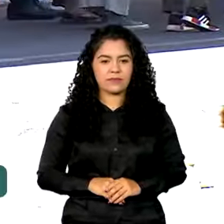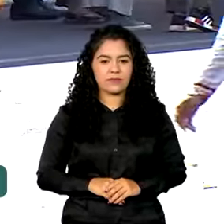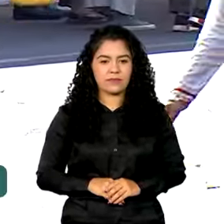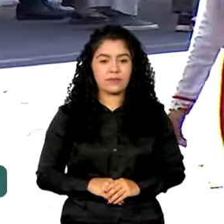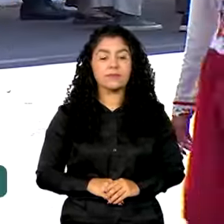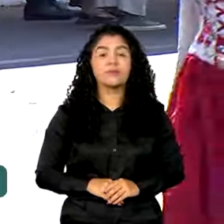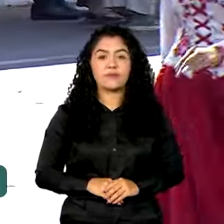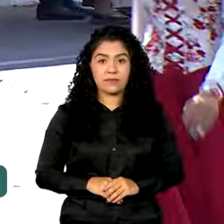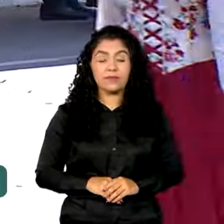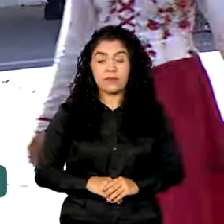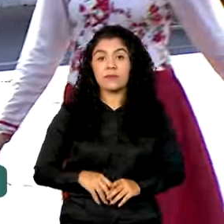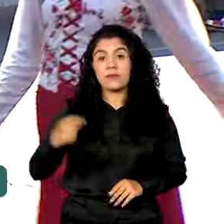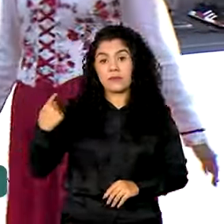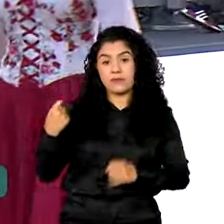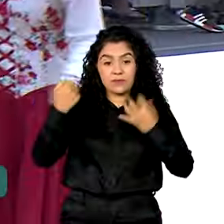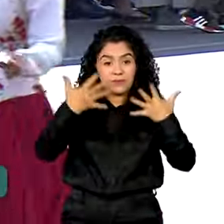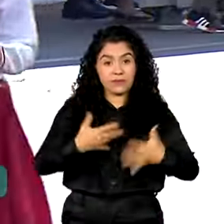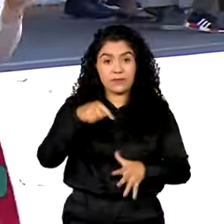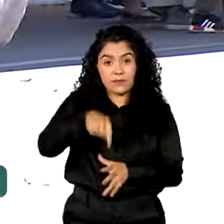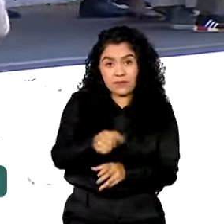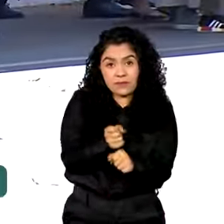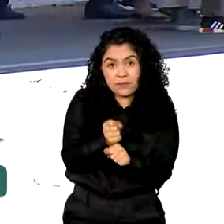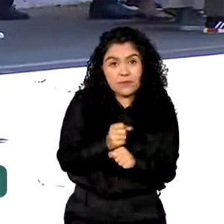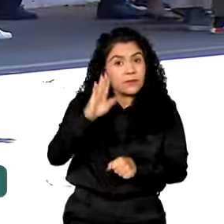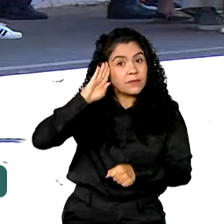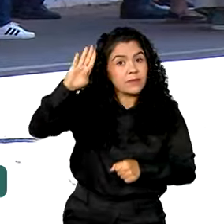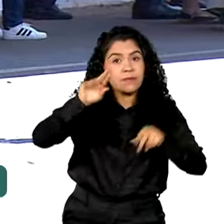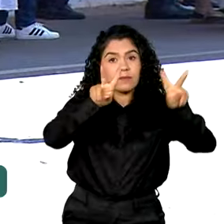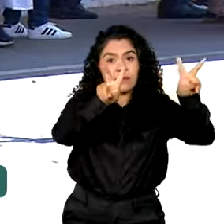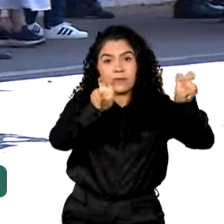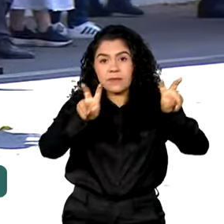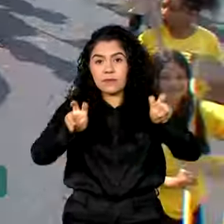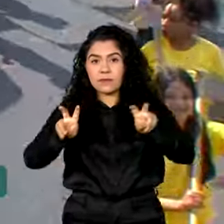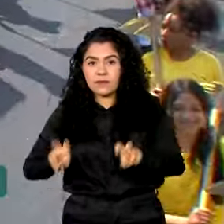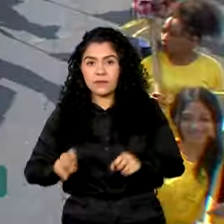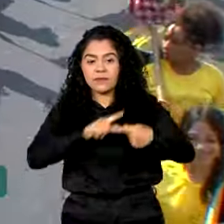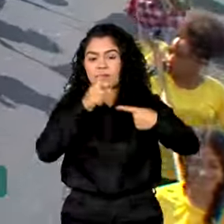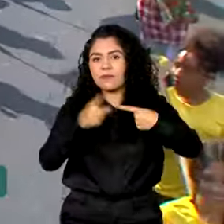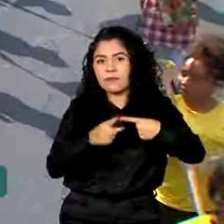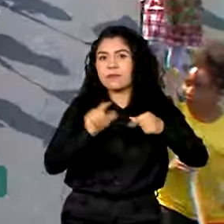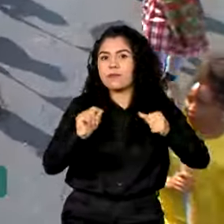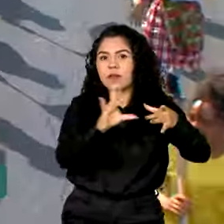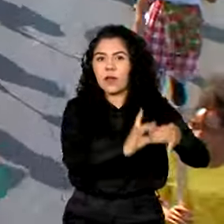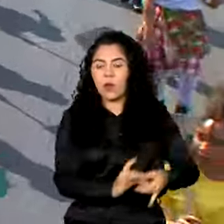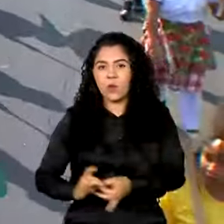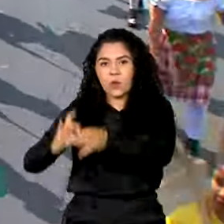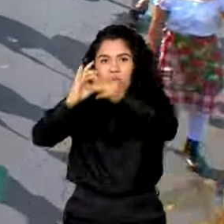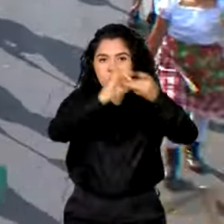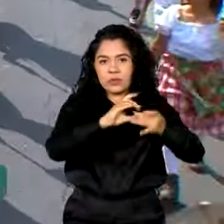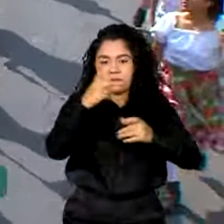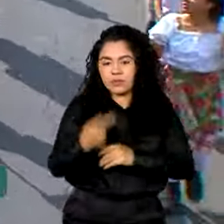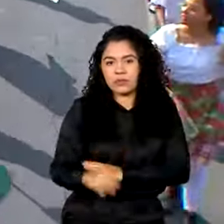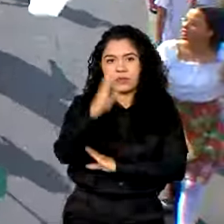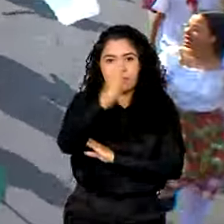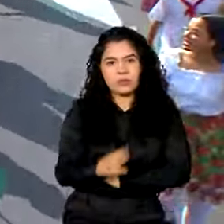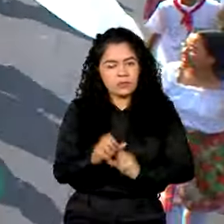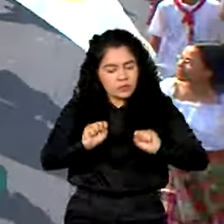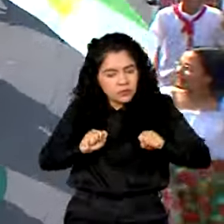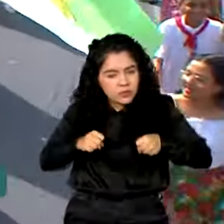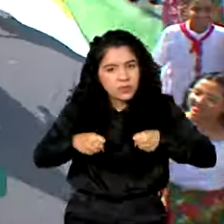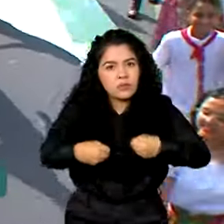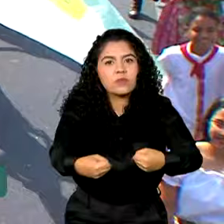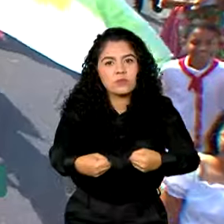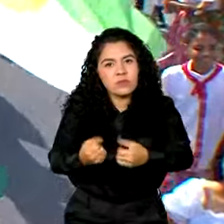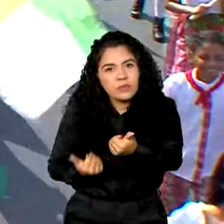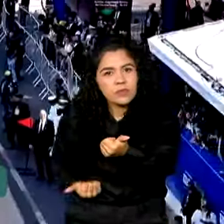Neste ano, um dos três eixos das comemorações da independência é a união do país em torno dos esforços para a reconstrução do